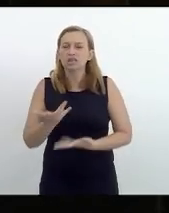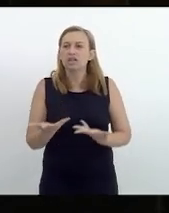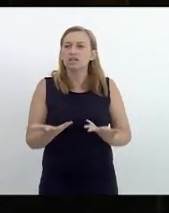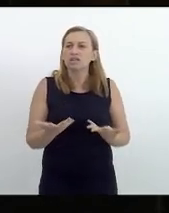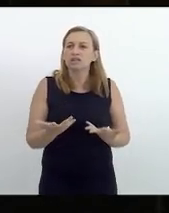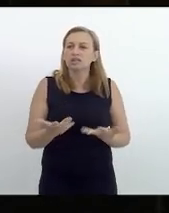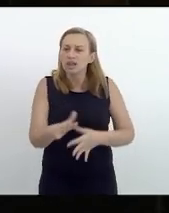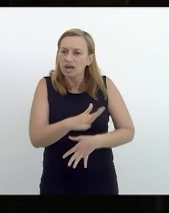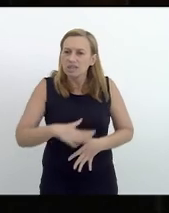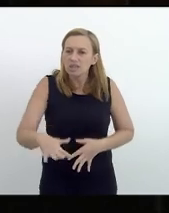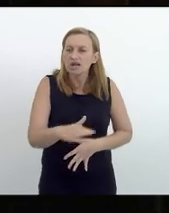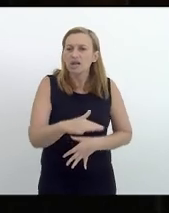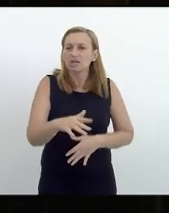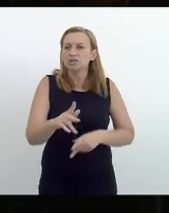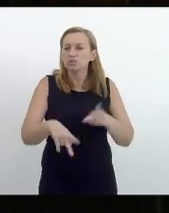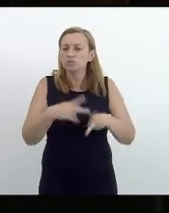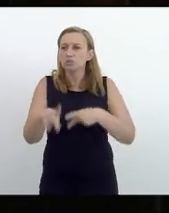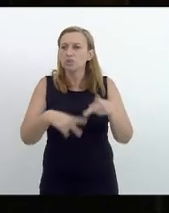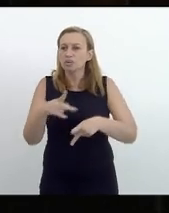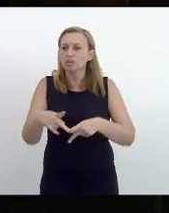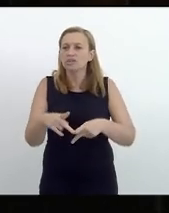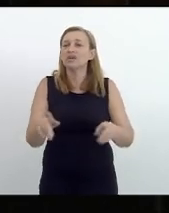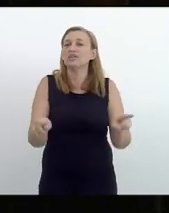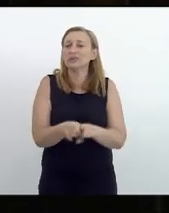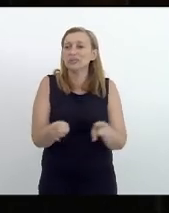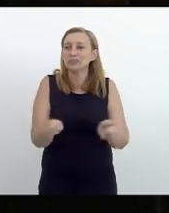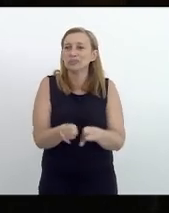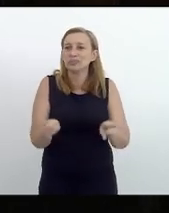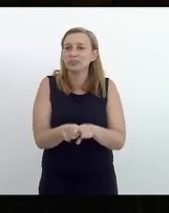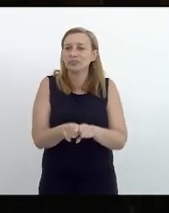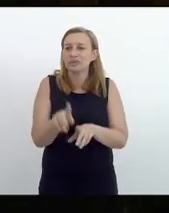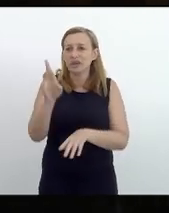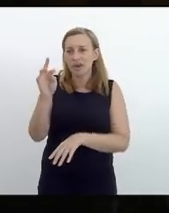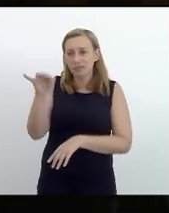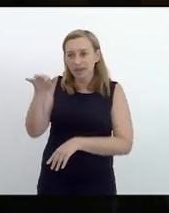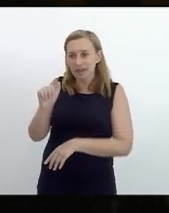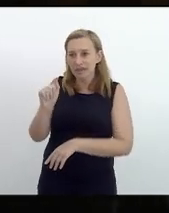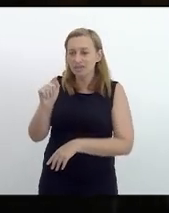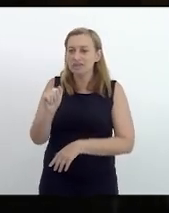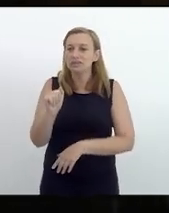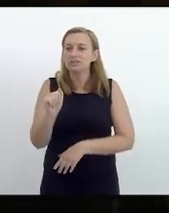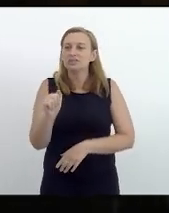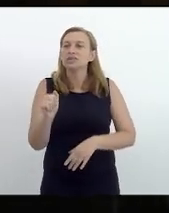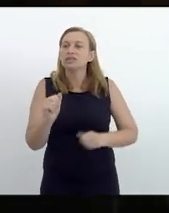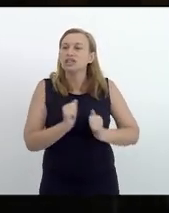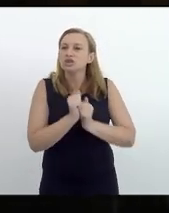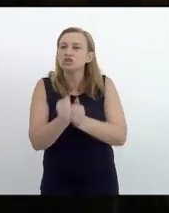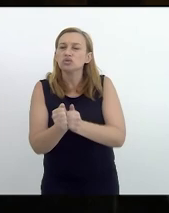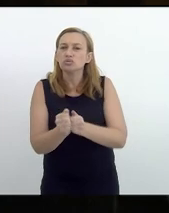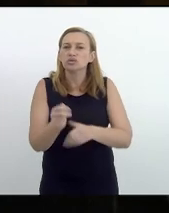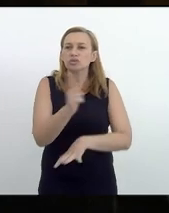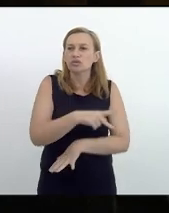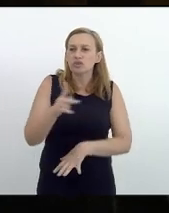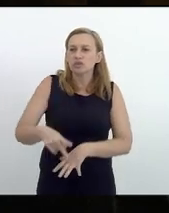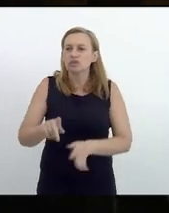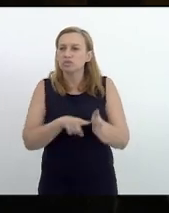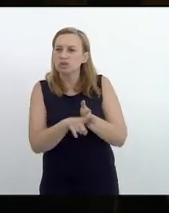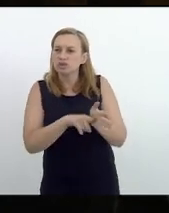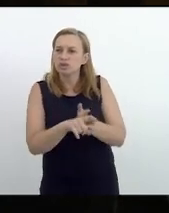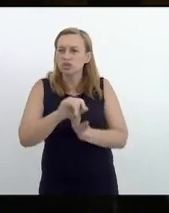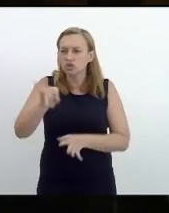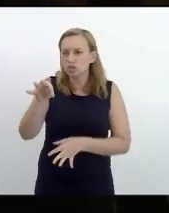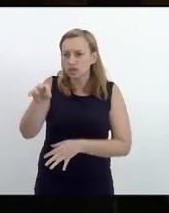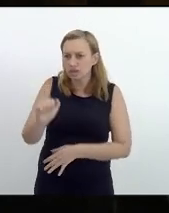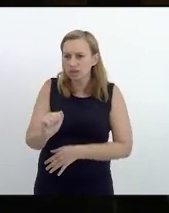as áreas populares para concluir e também Rebeca Lerer que coordena junto com a professora e pesquisadora Julita Lengruber